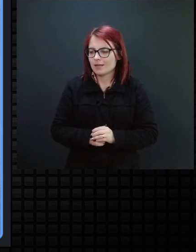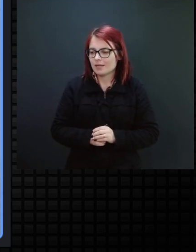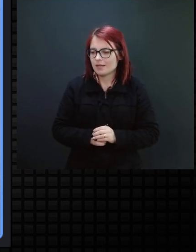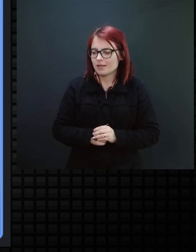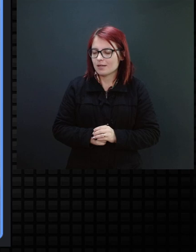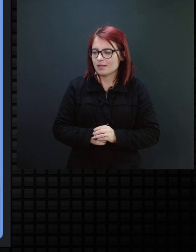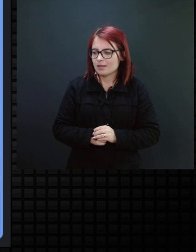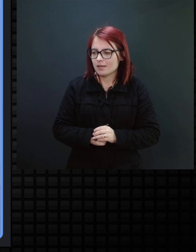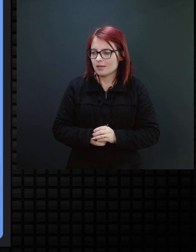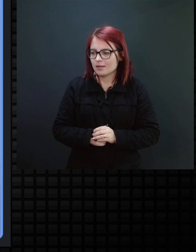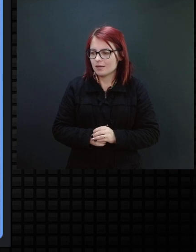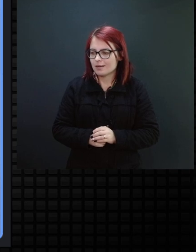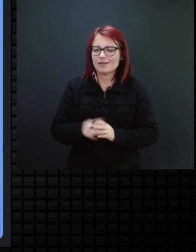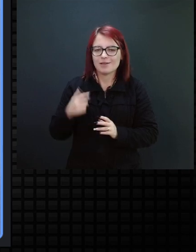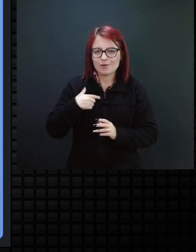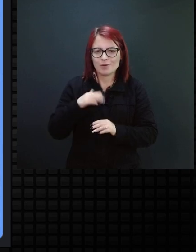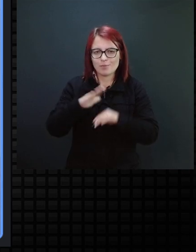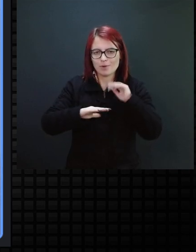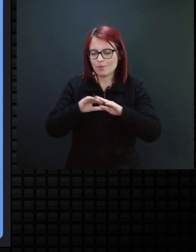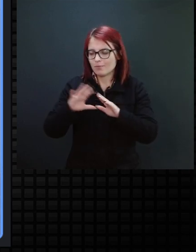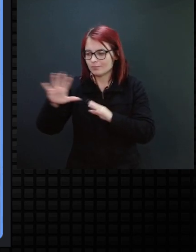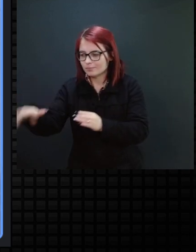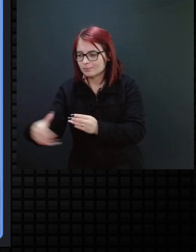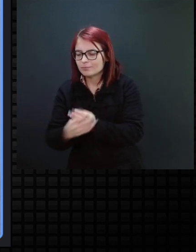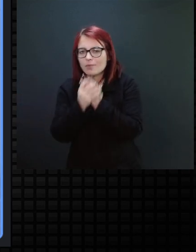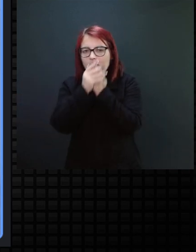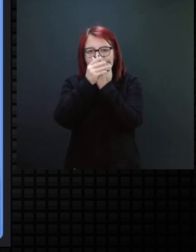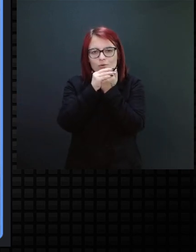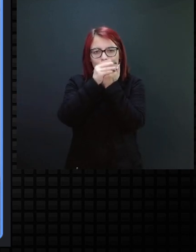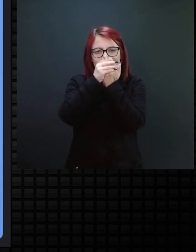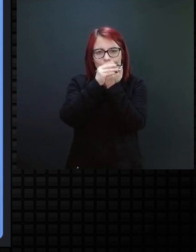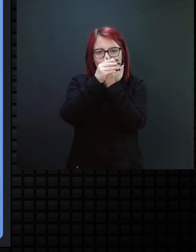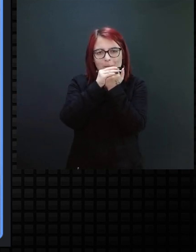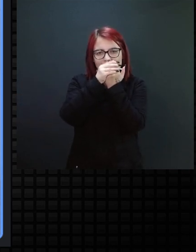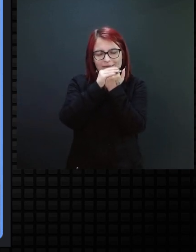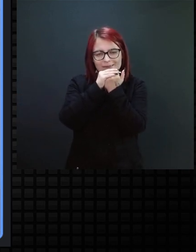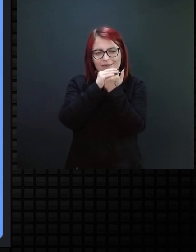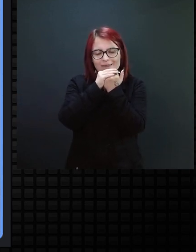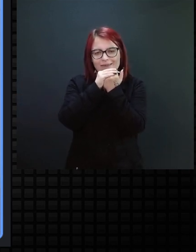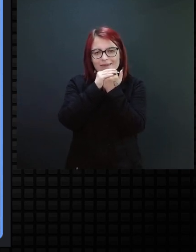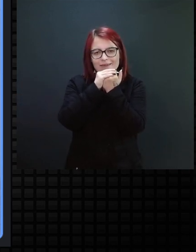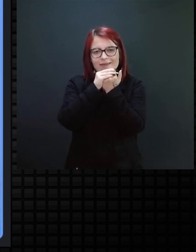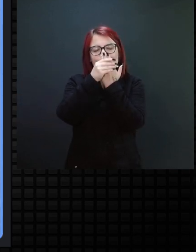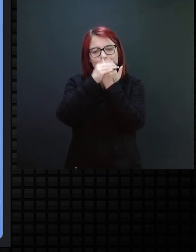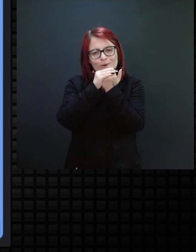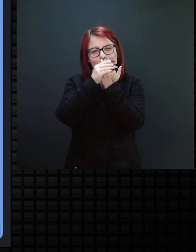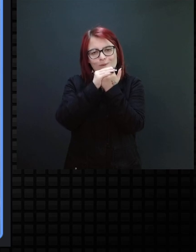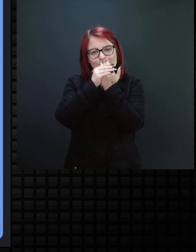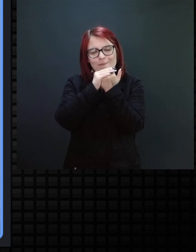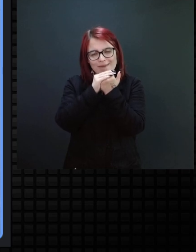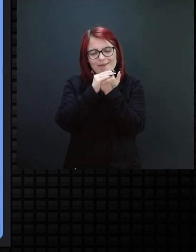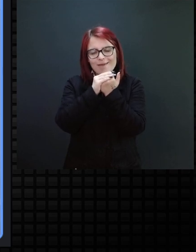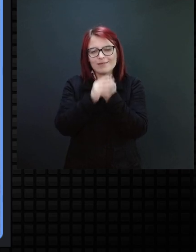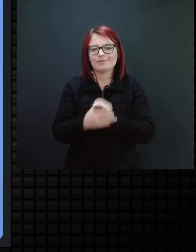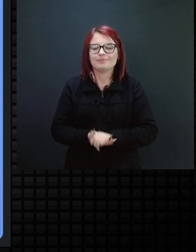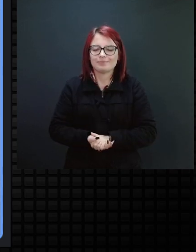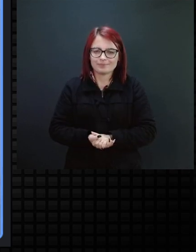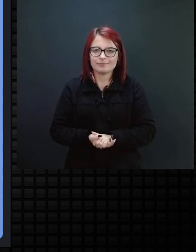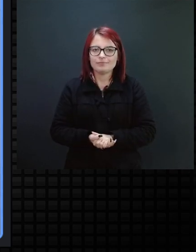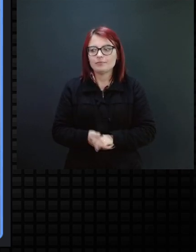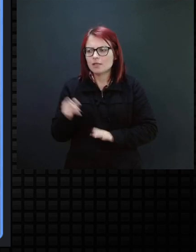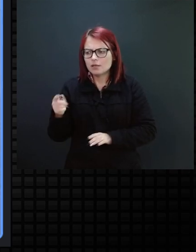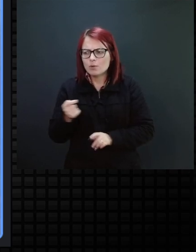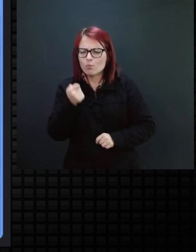mãe vem e vai comer. mamãe entendeu. Comer. E aos poucos ele vai